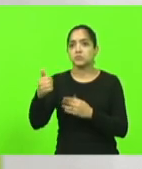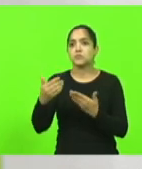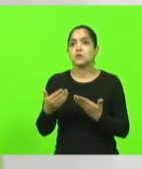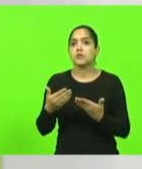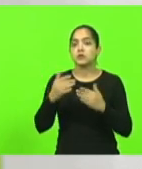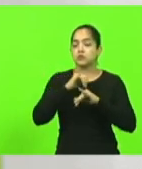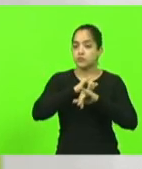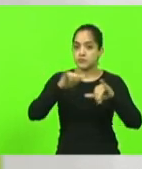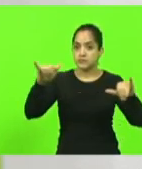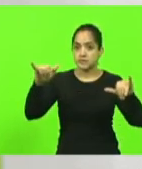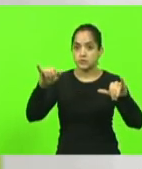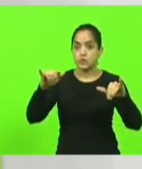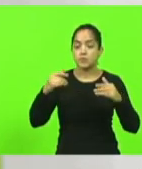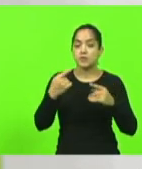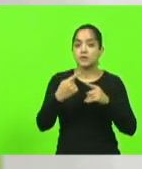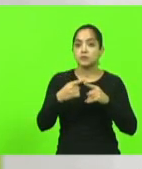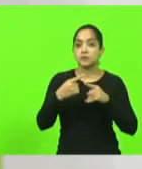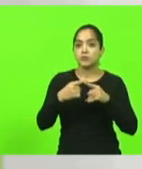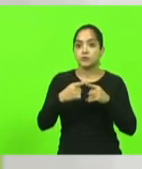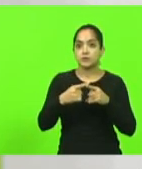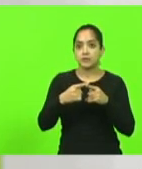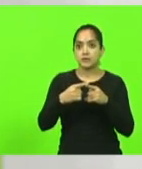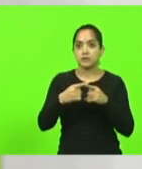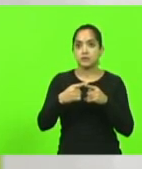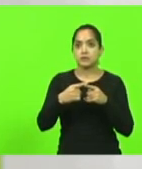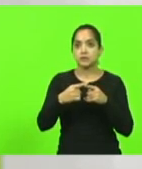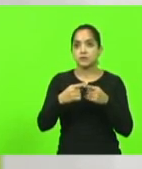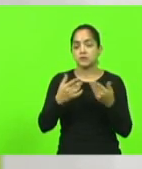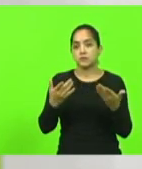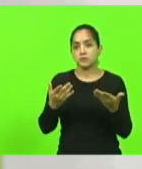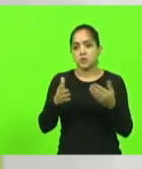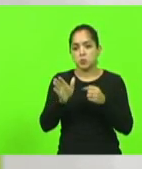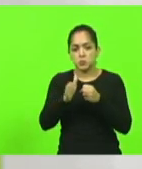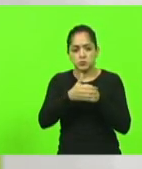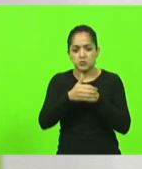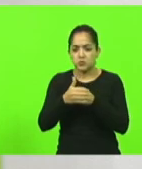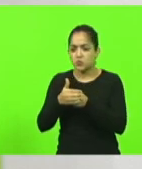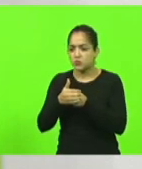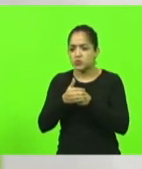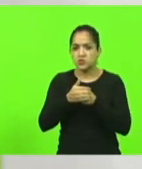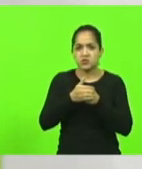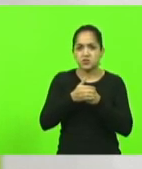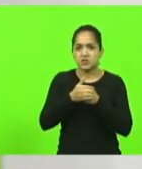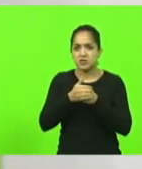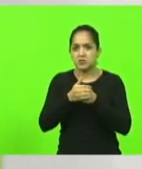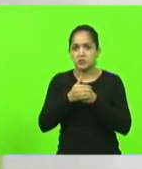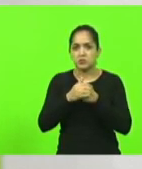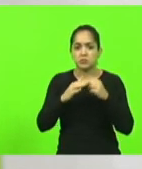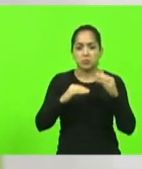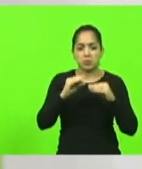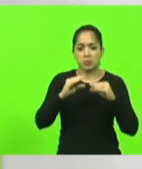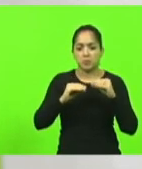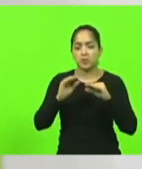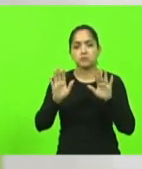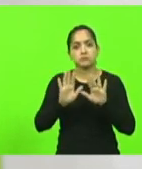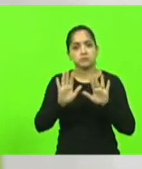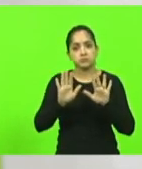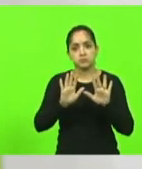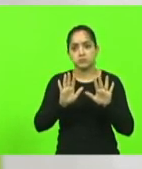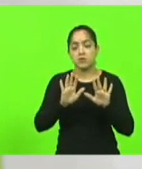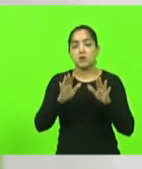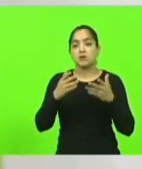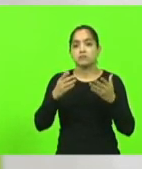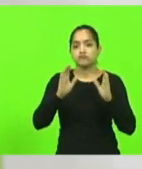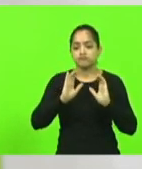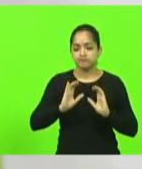comunicado da tribuna porque isso aí não se faz escondido, não se comenta. Eu quero exercer a minha cidadania